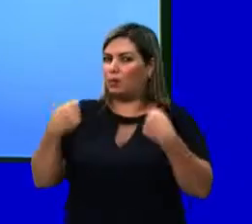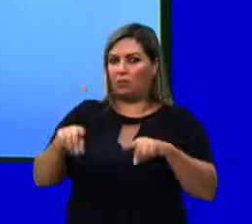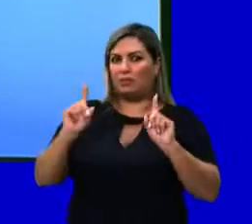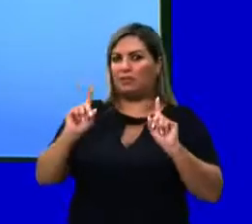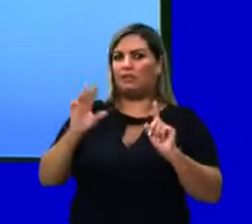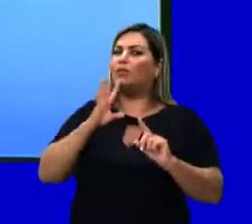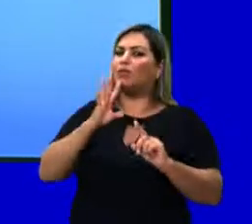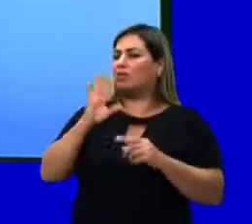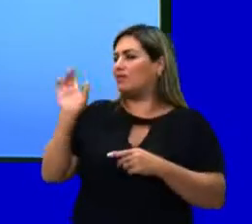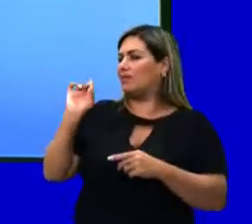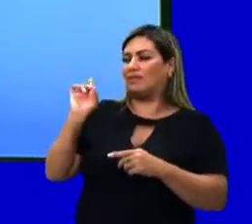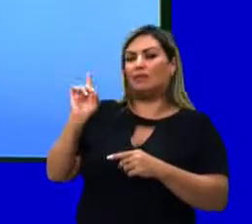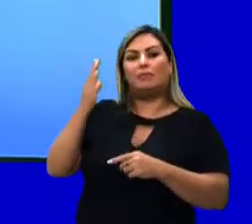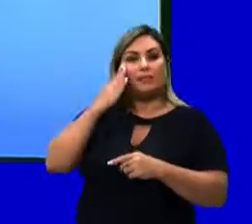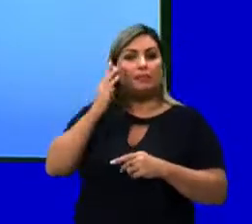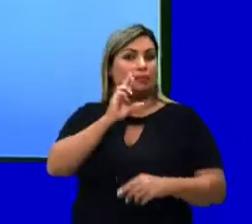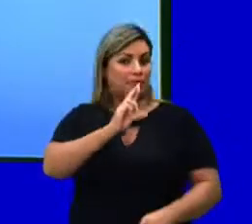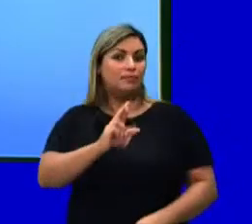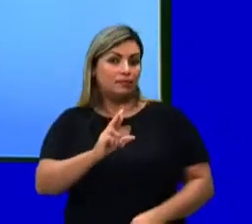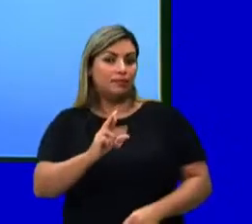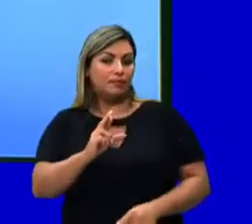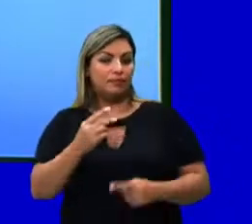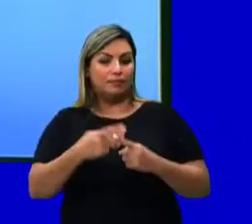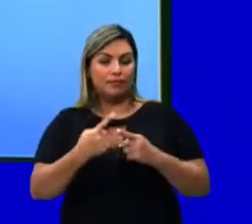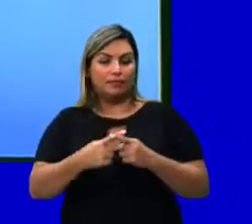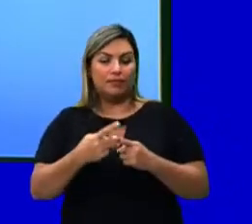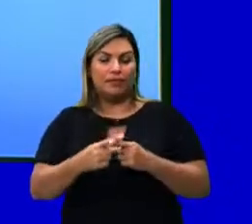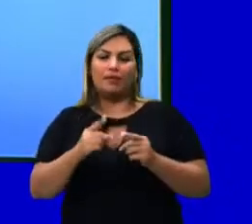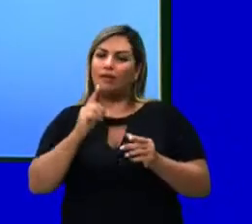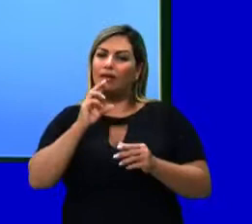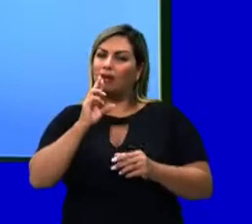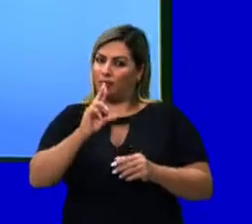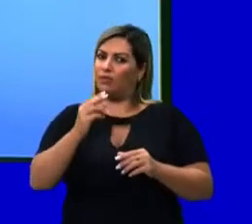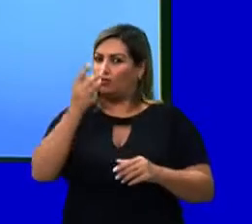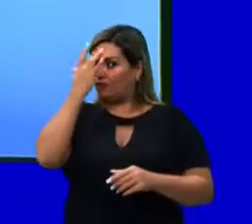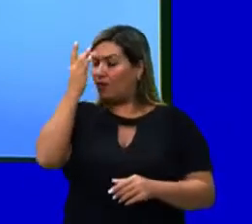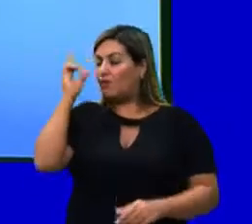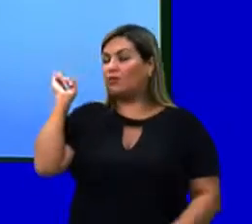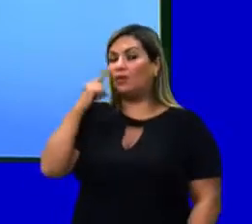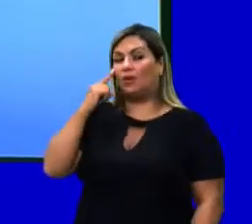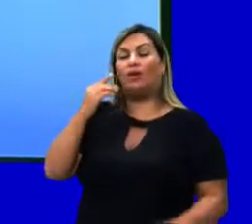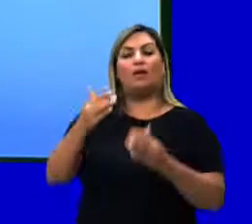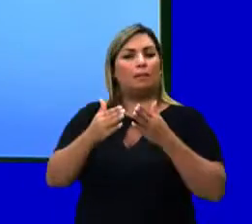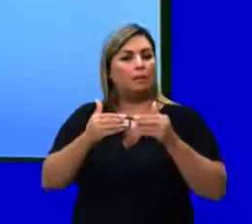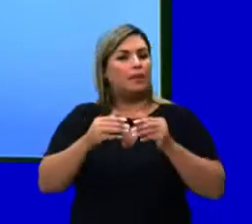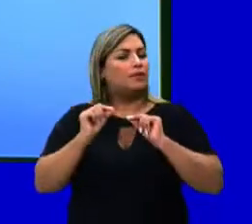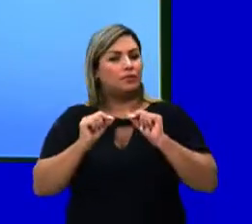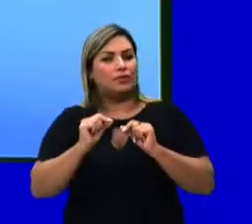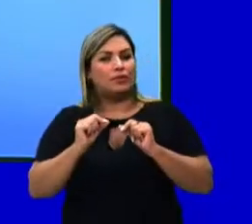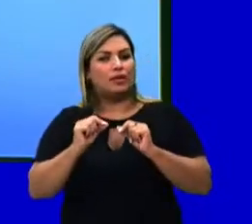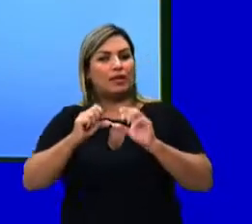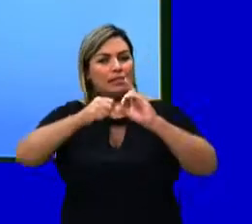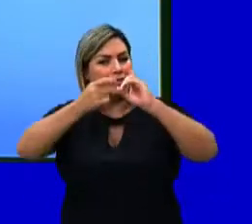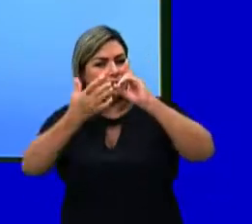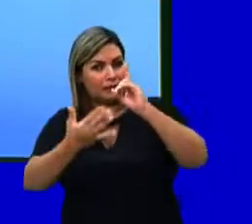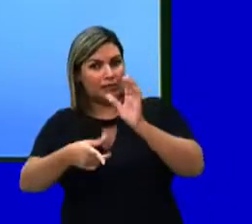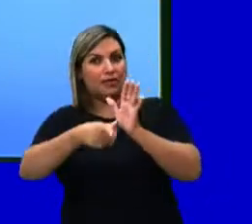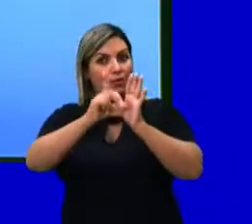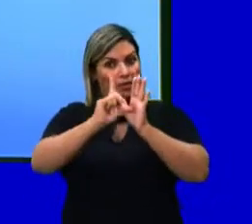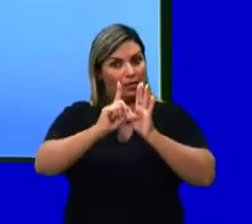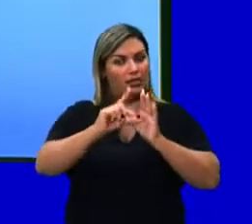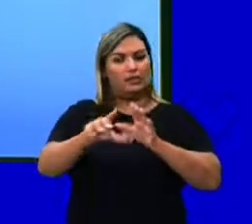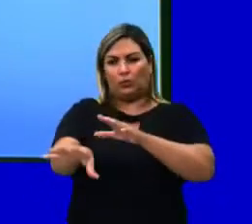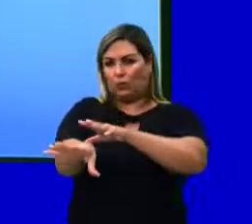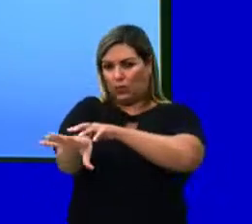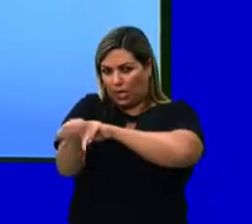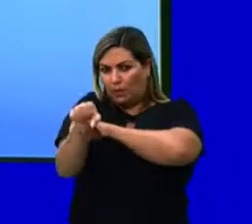precisaria conhecer o tamanduá para responder a essa questão. Porque ela pede o seguinte, essa descrição sobre